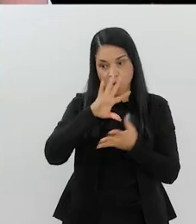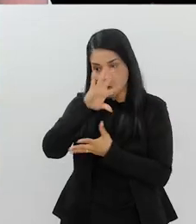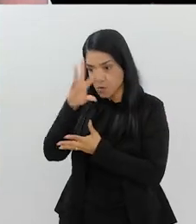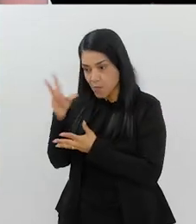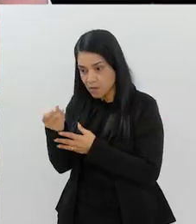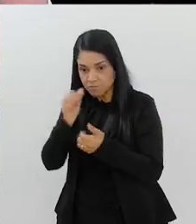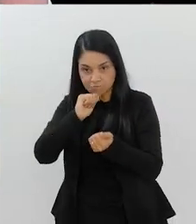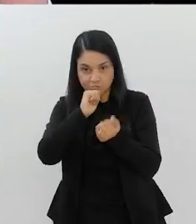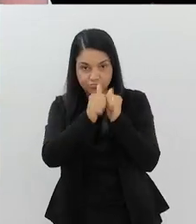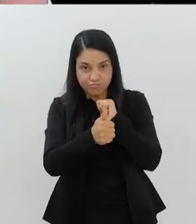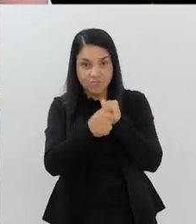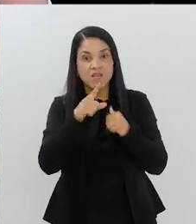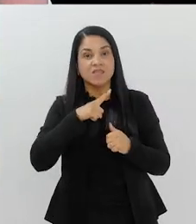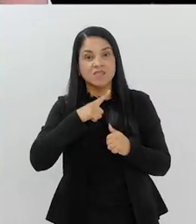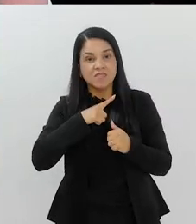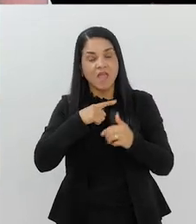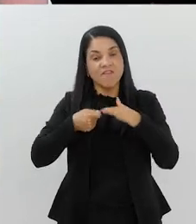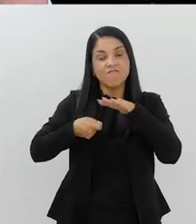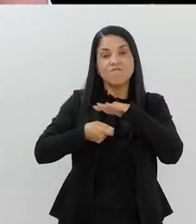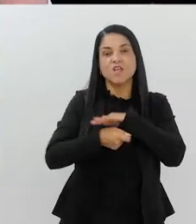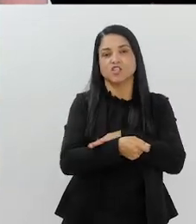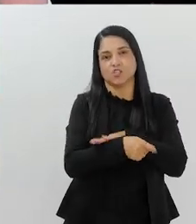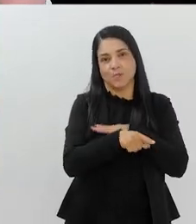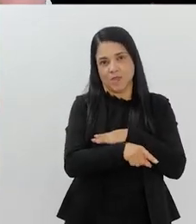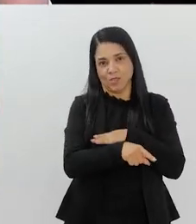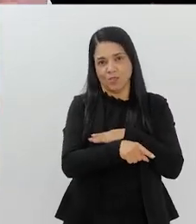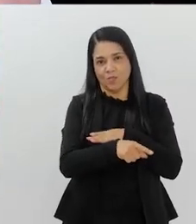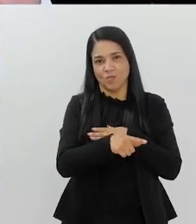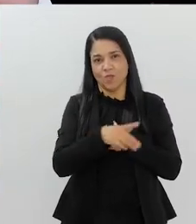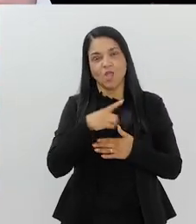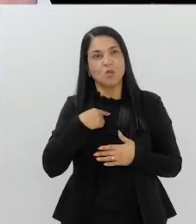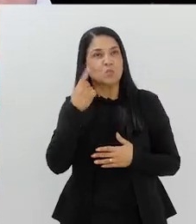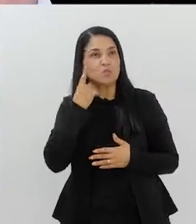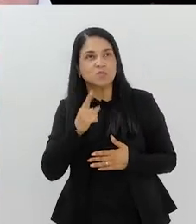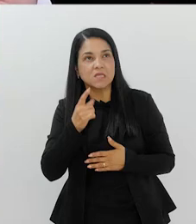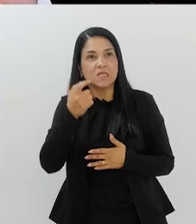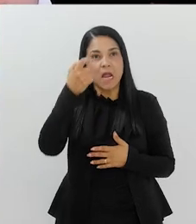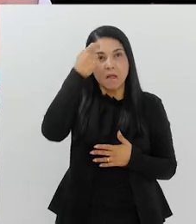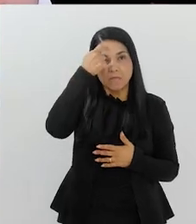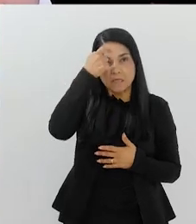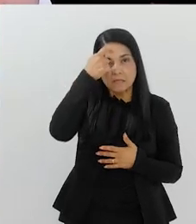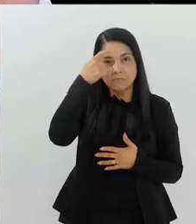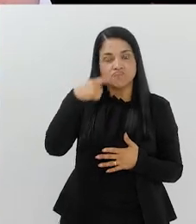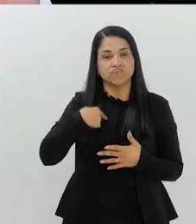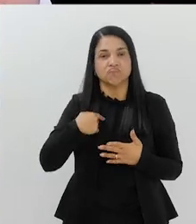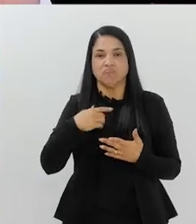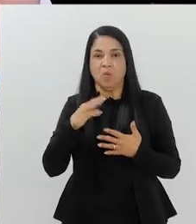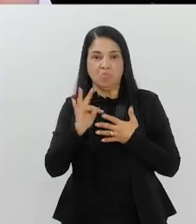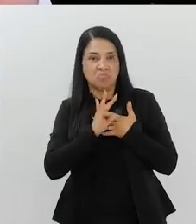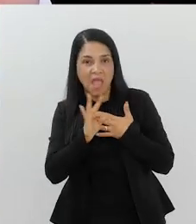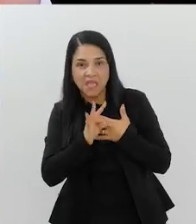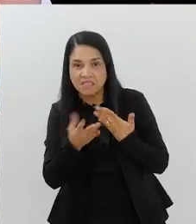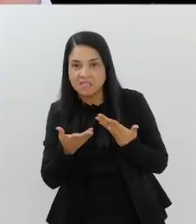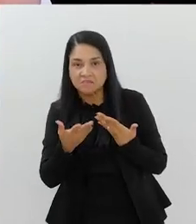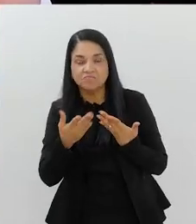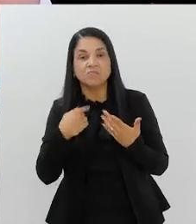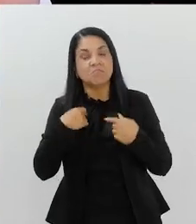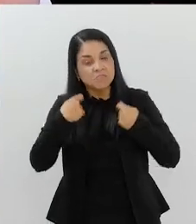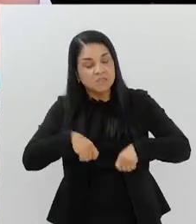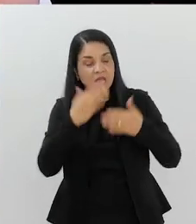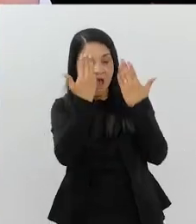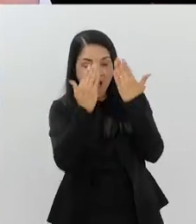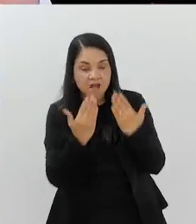para esses grandes jogos, eles têm grandes investimentos. Não sei se é cabeça, não sei se é técnica, tem que haver essa